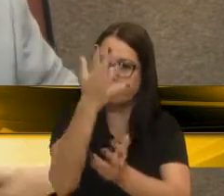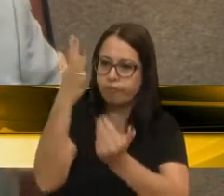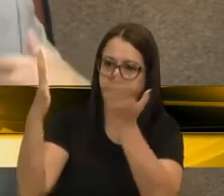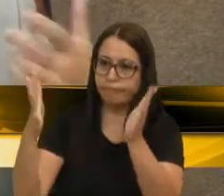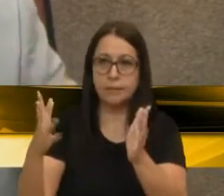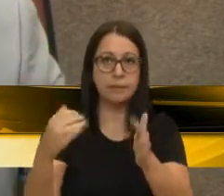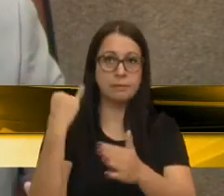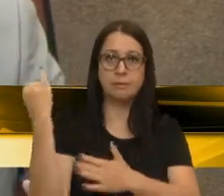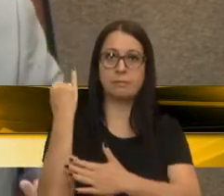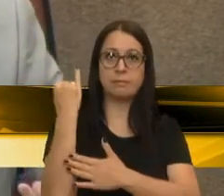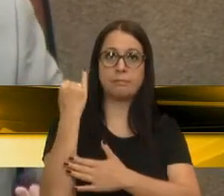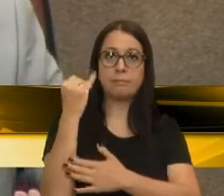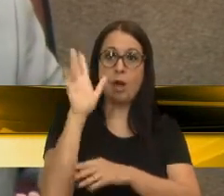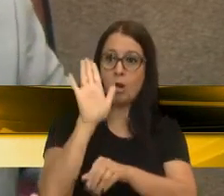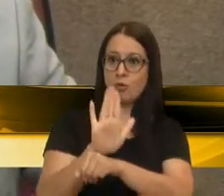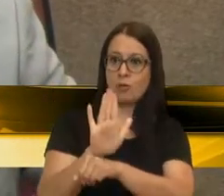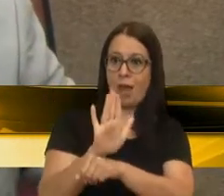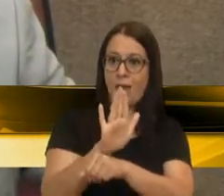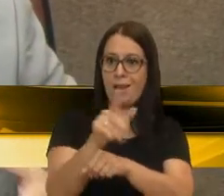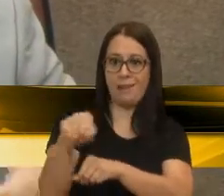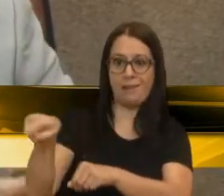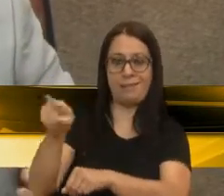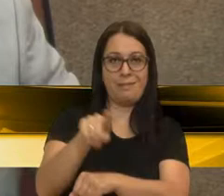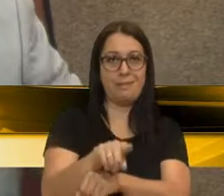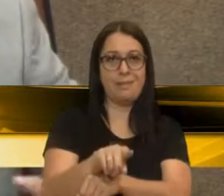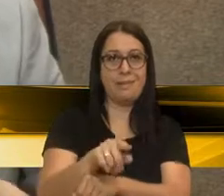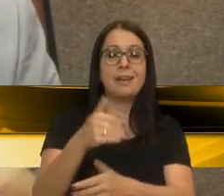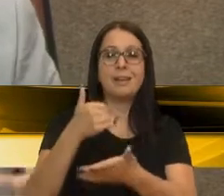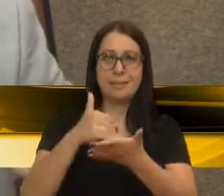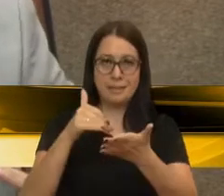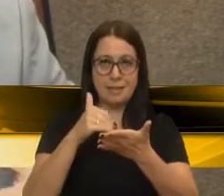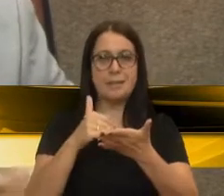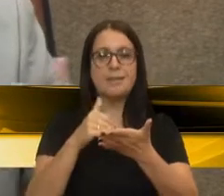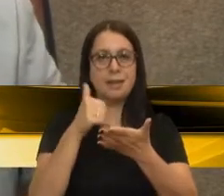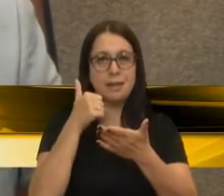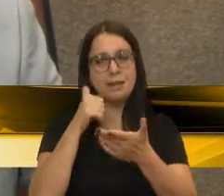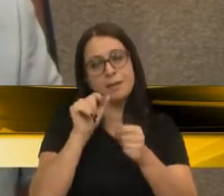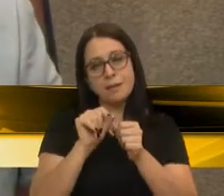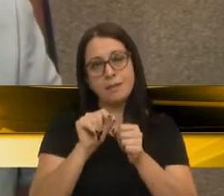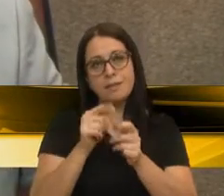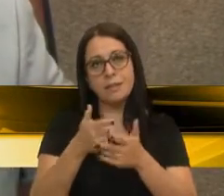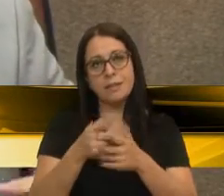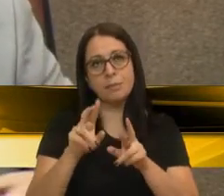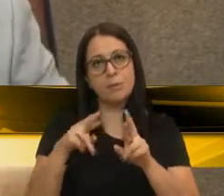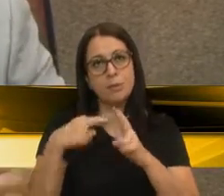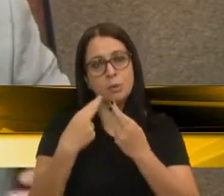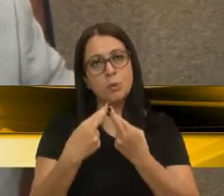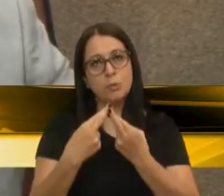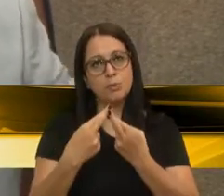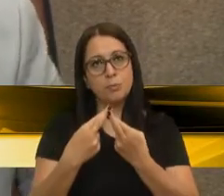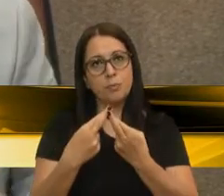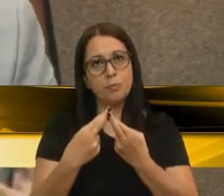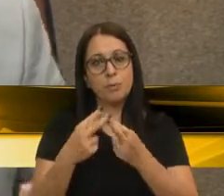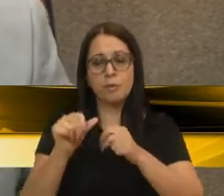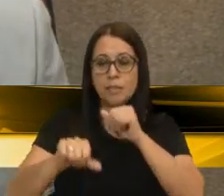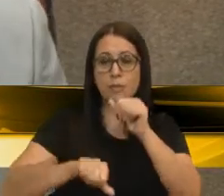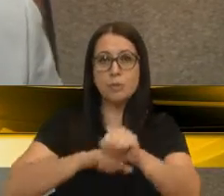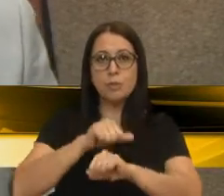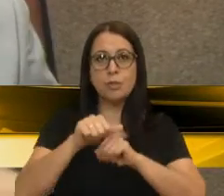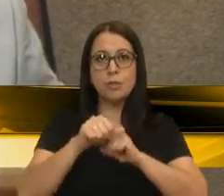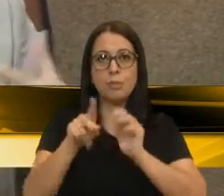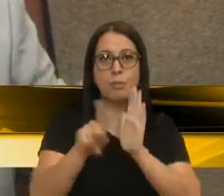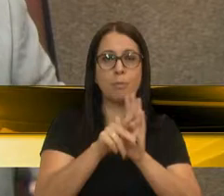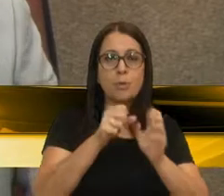cidade em prol do meio ambiente. E a secretária vai fazer também, a partir da reunião de ontem, vai fazer essa modificação na própria